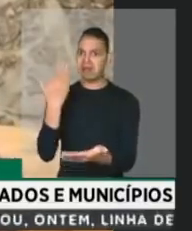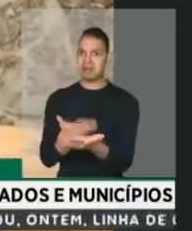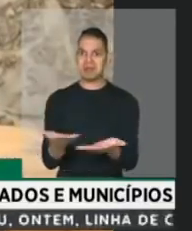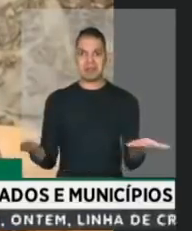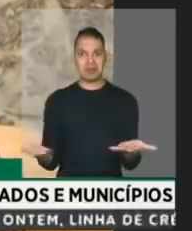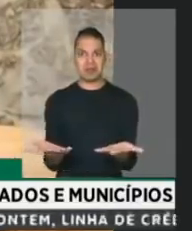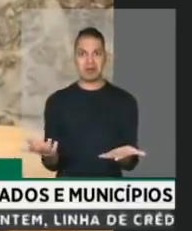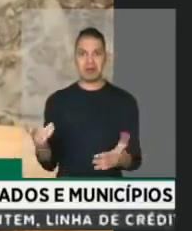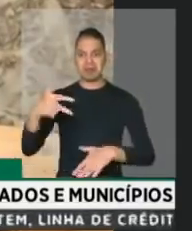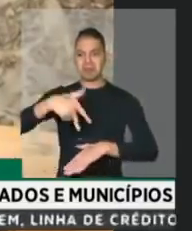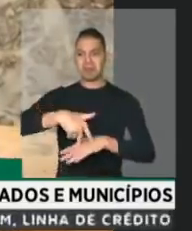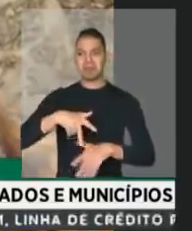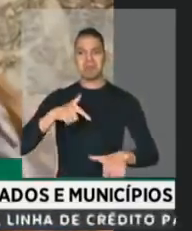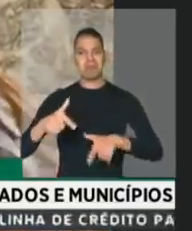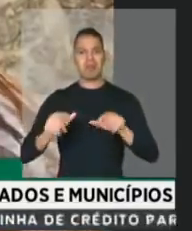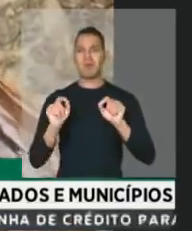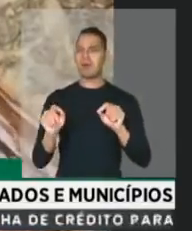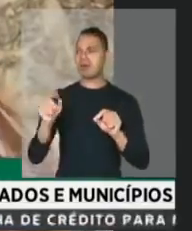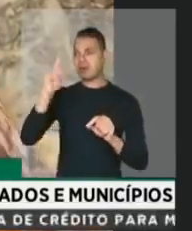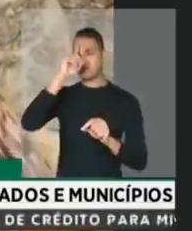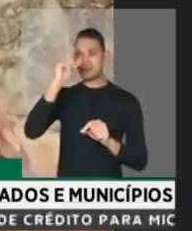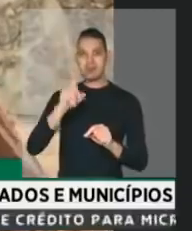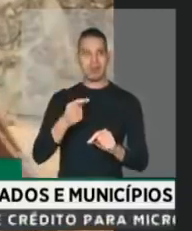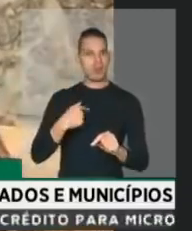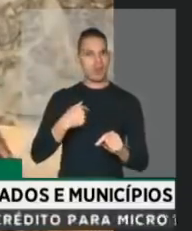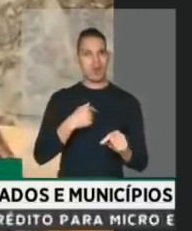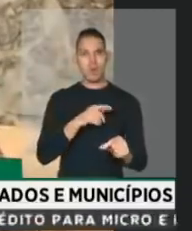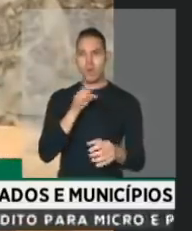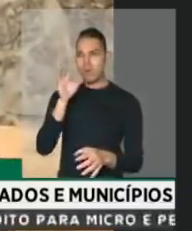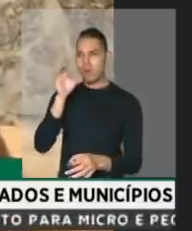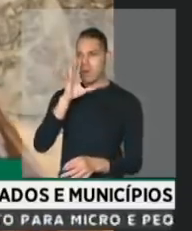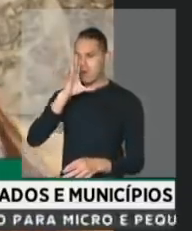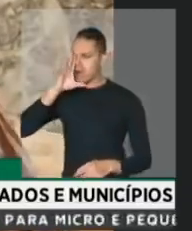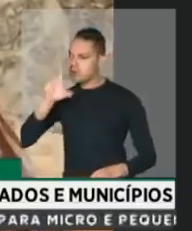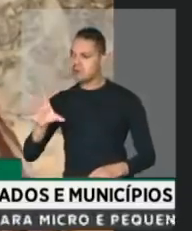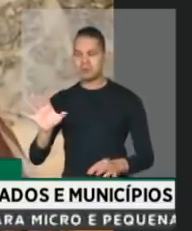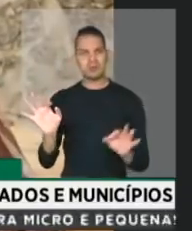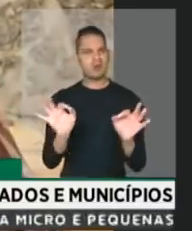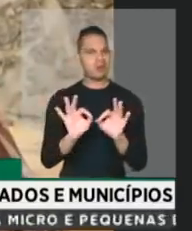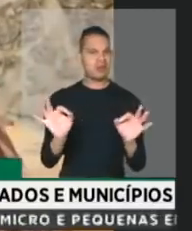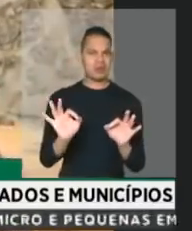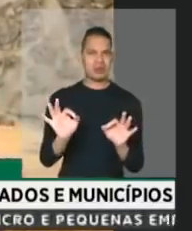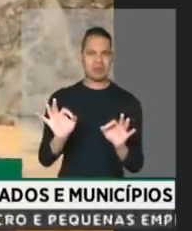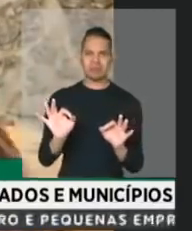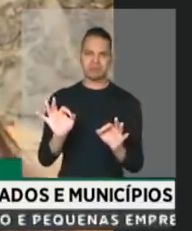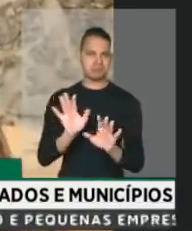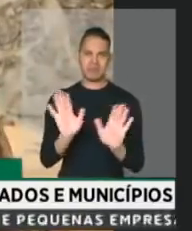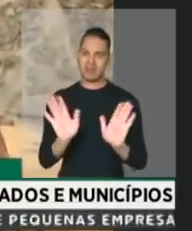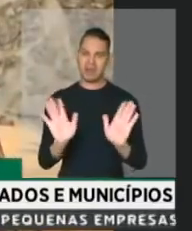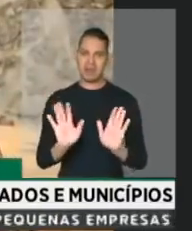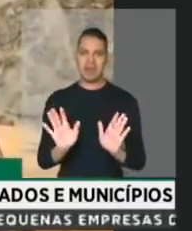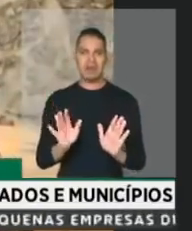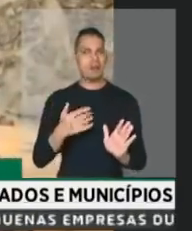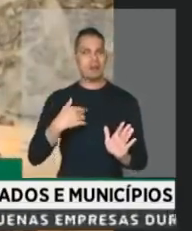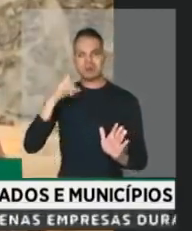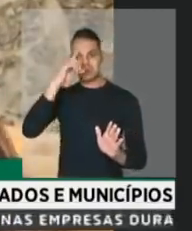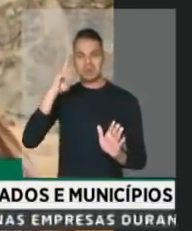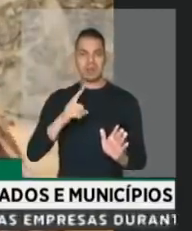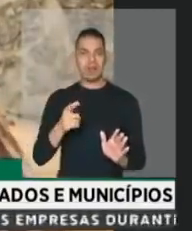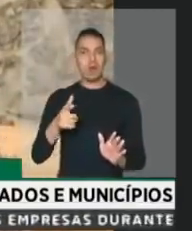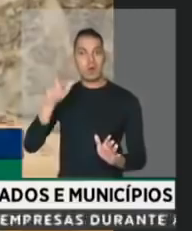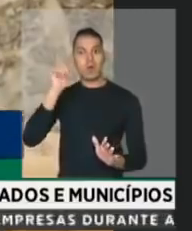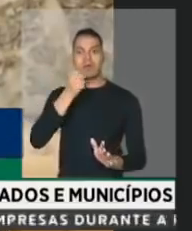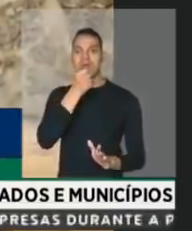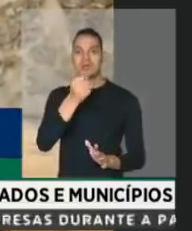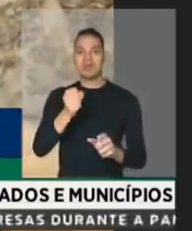sei a que veio. Não estou nem acusando, nem desmerecendo. Simplesmente não sei. Na primeira coletiva que deu ontem,